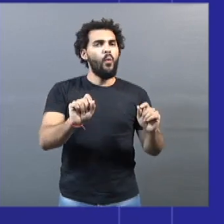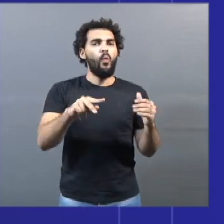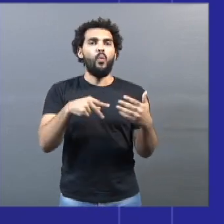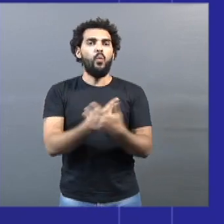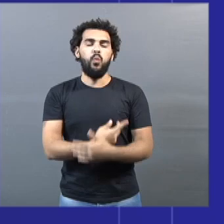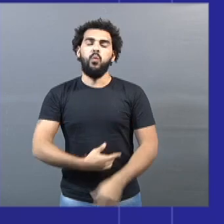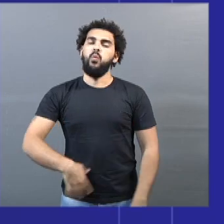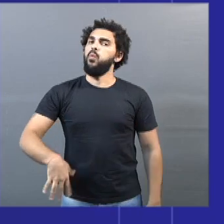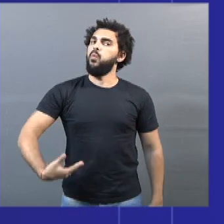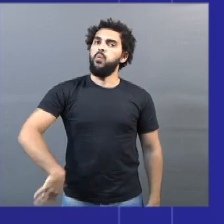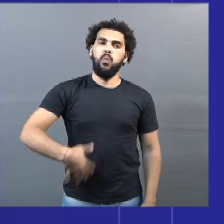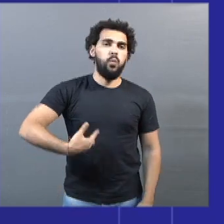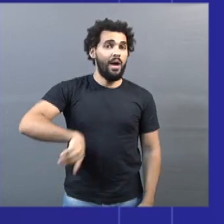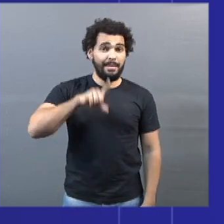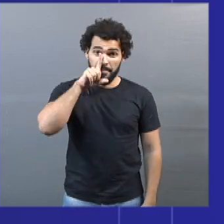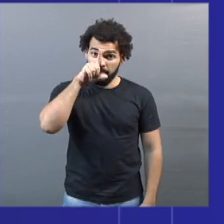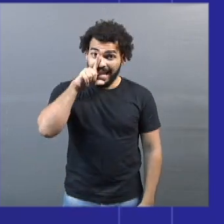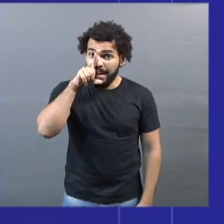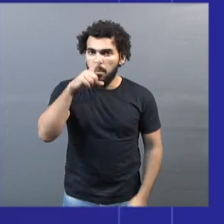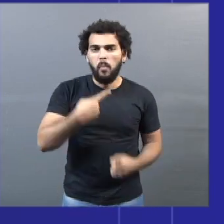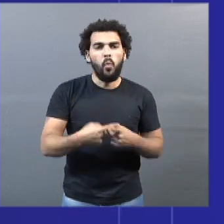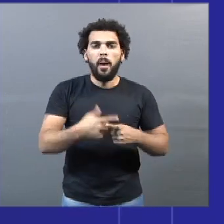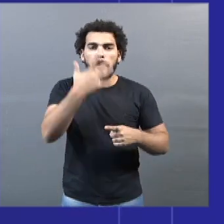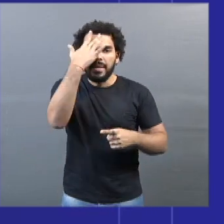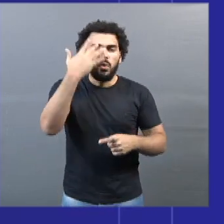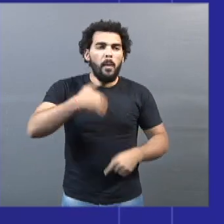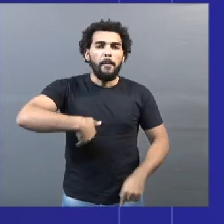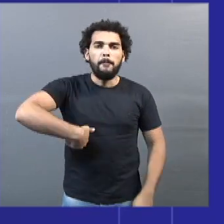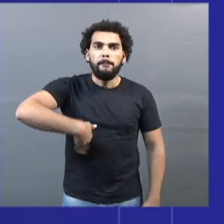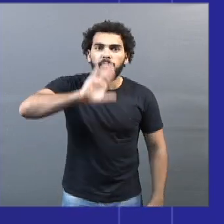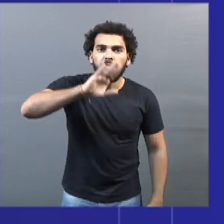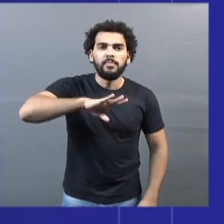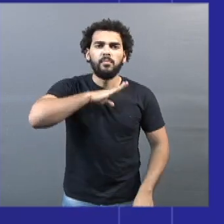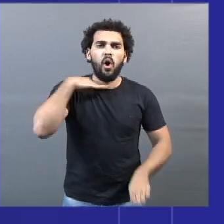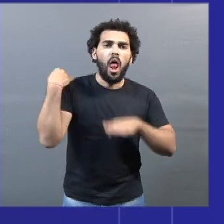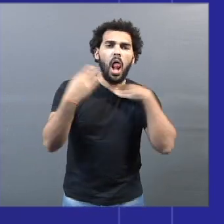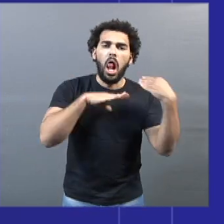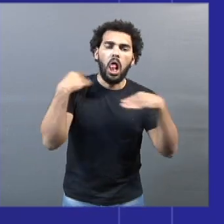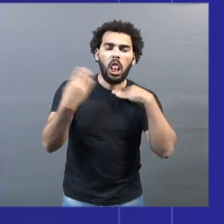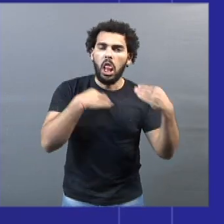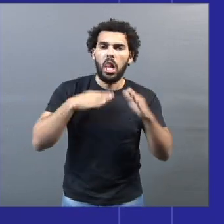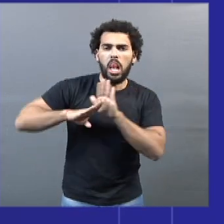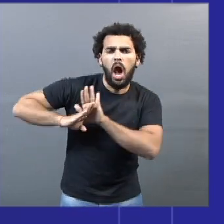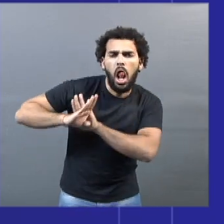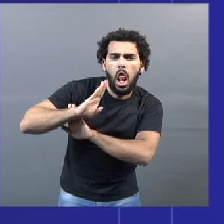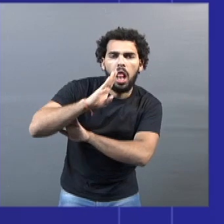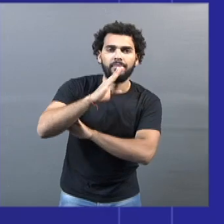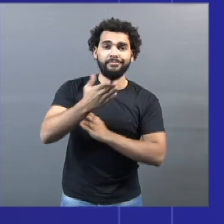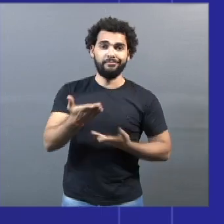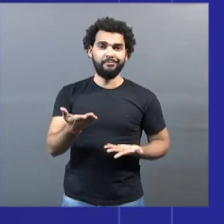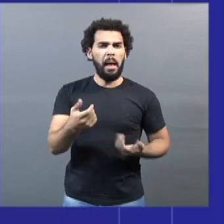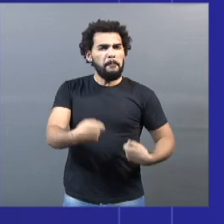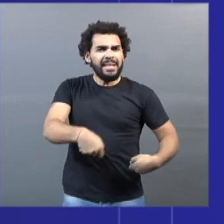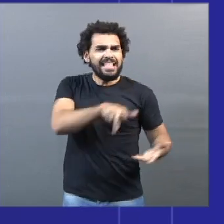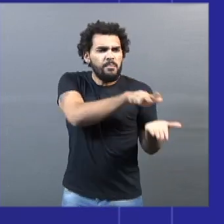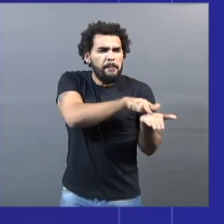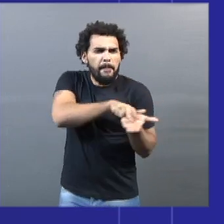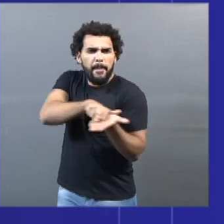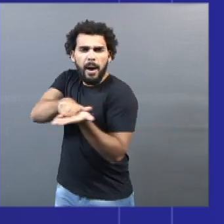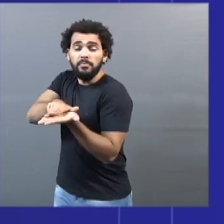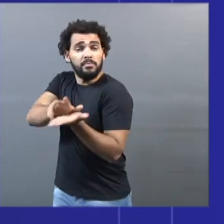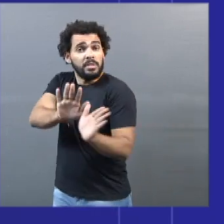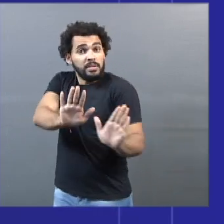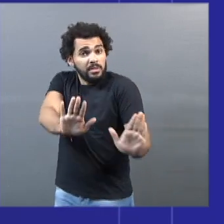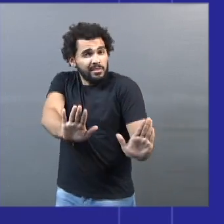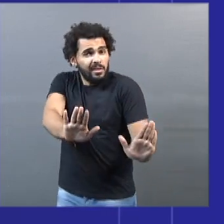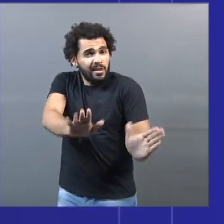Significa o aumento do número de mortes. Não basta ampliar o número de leitos de UTI. É preciso evitar que